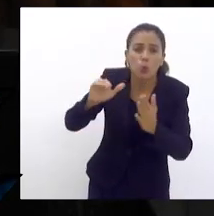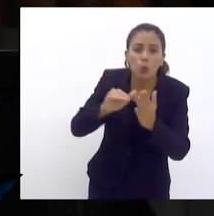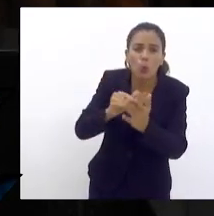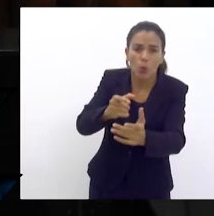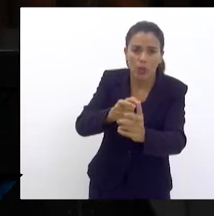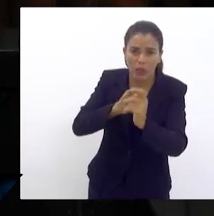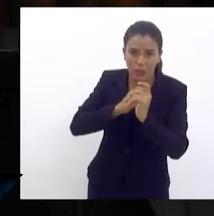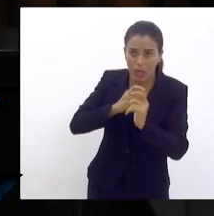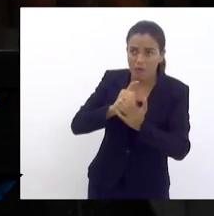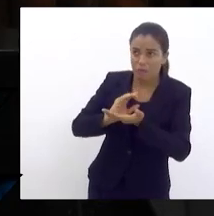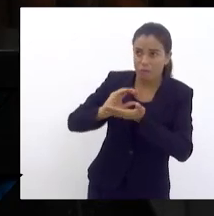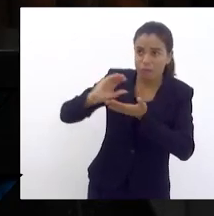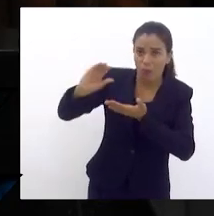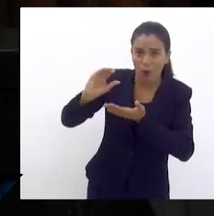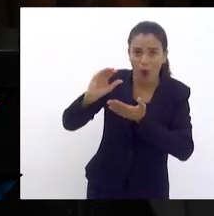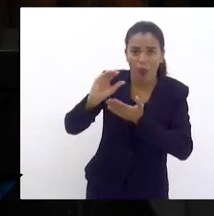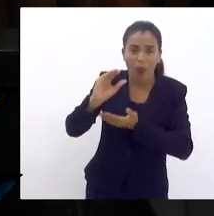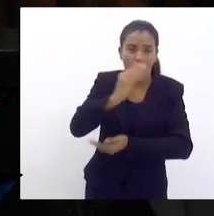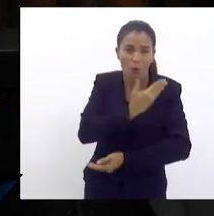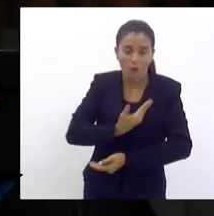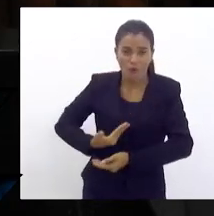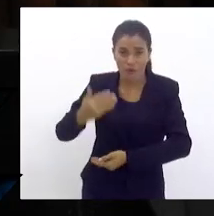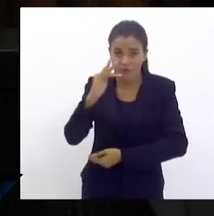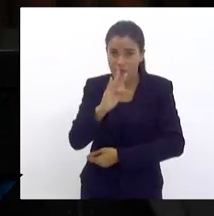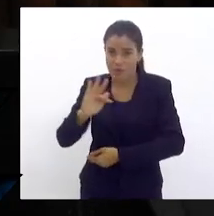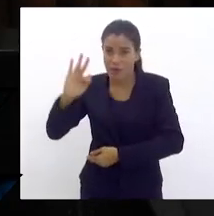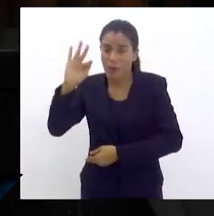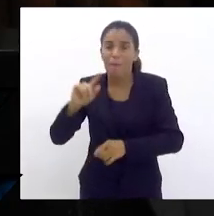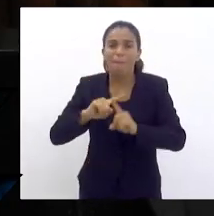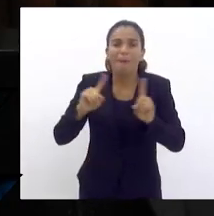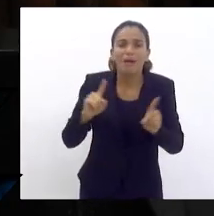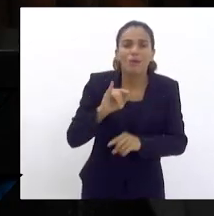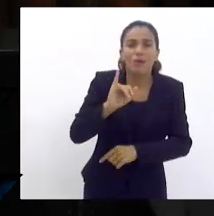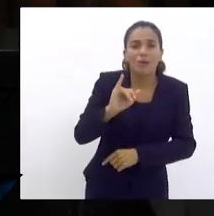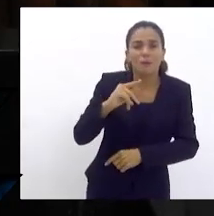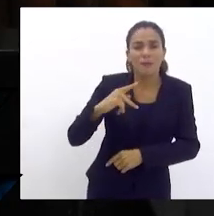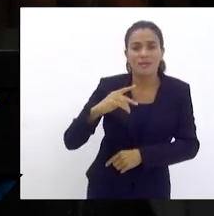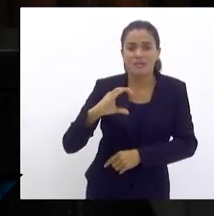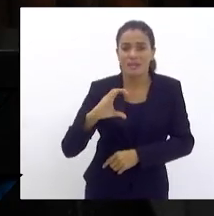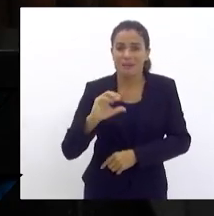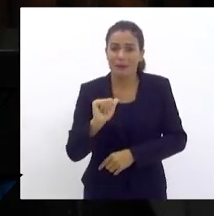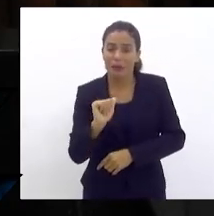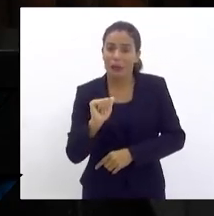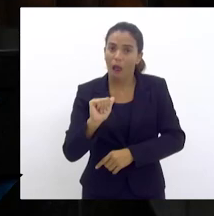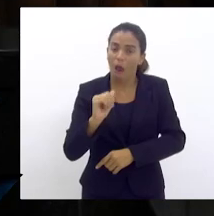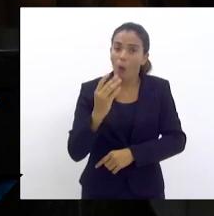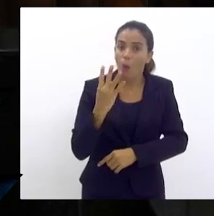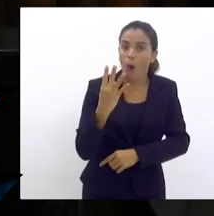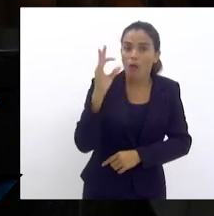o IPCA com mais 4% de juros.